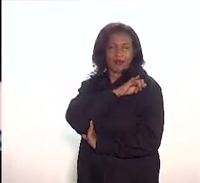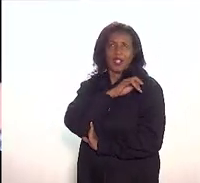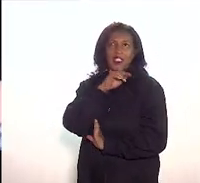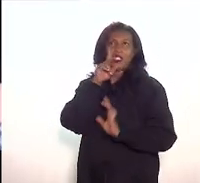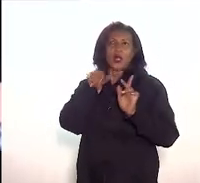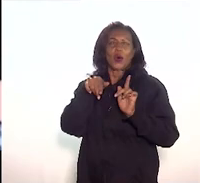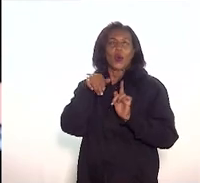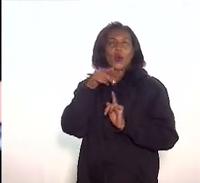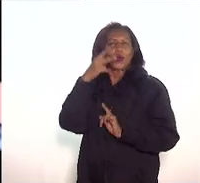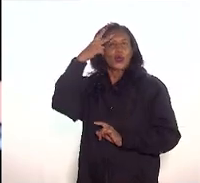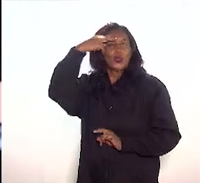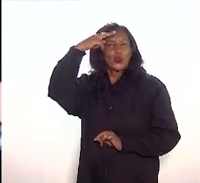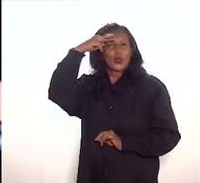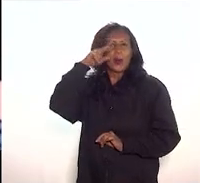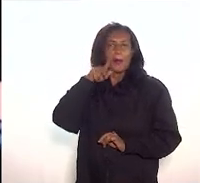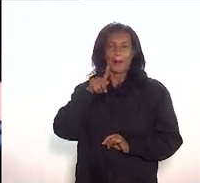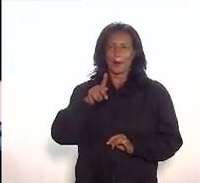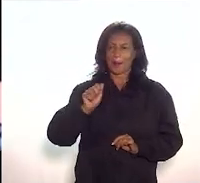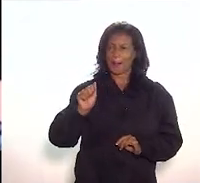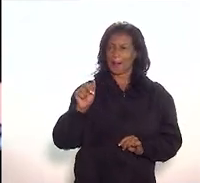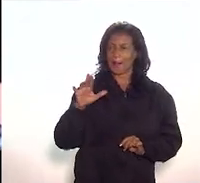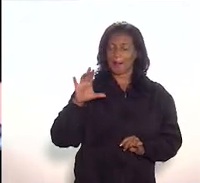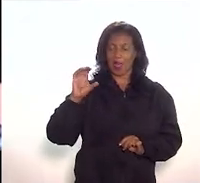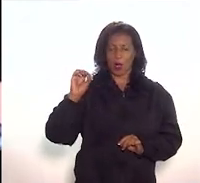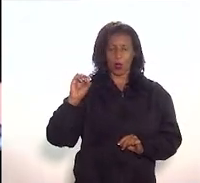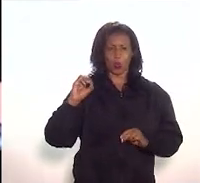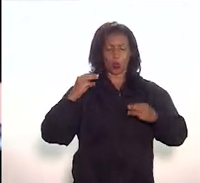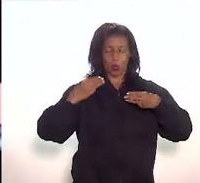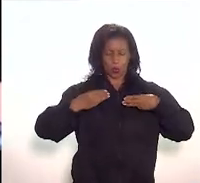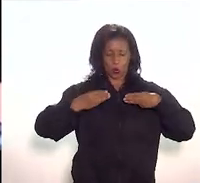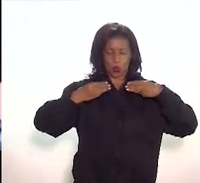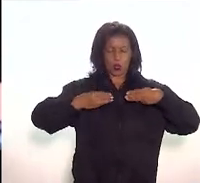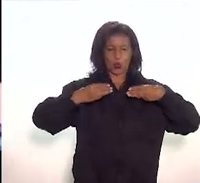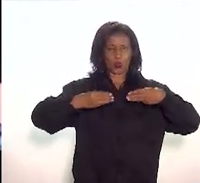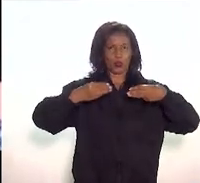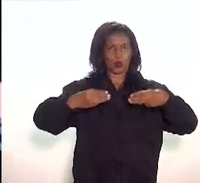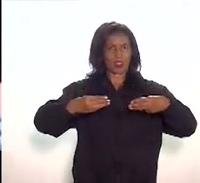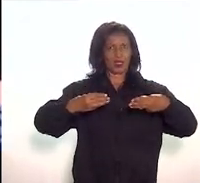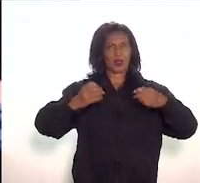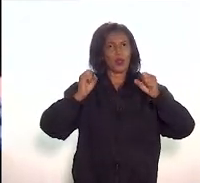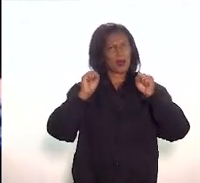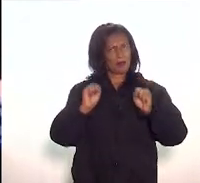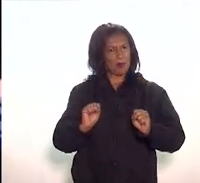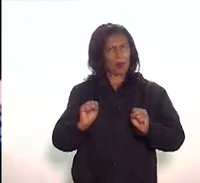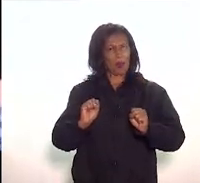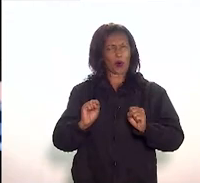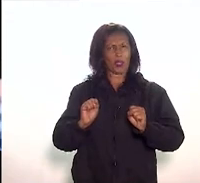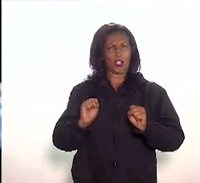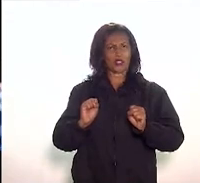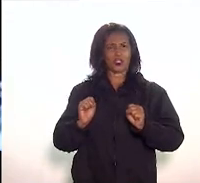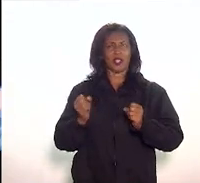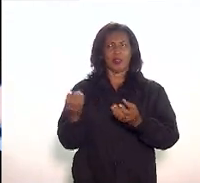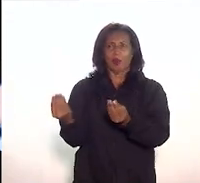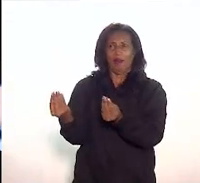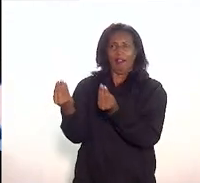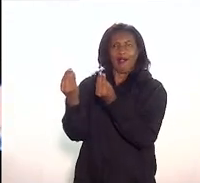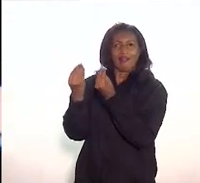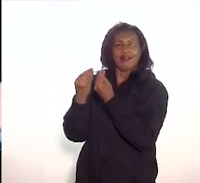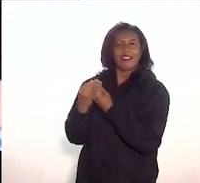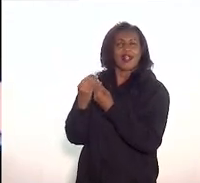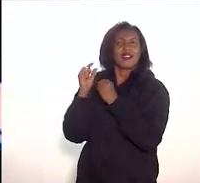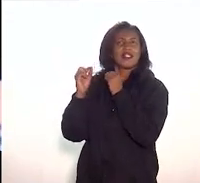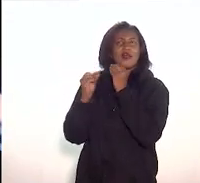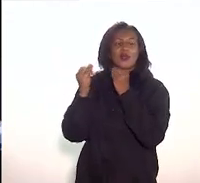Knauss, o museu pode, de certa forma, trazer essa proposta de uma memória afetiva. Uma